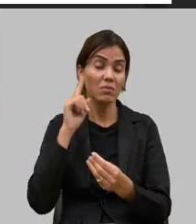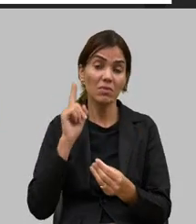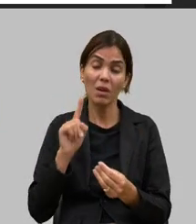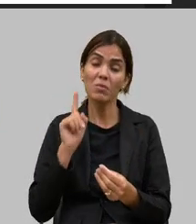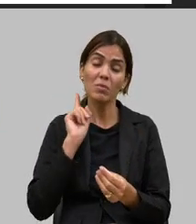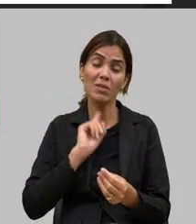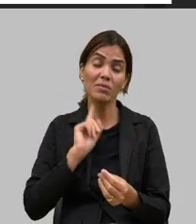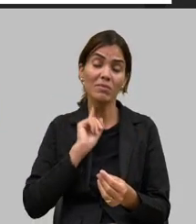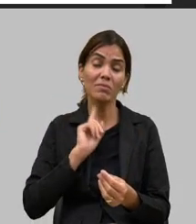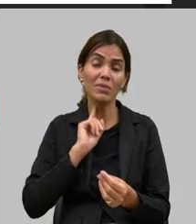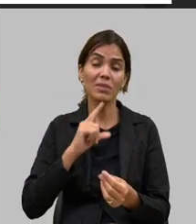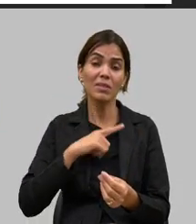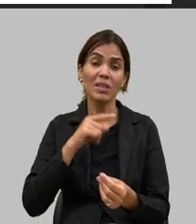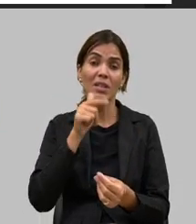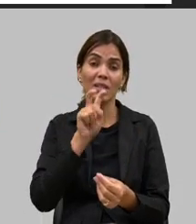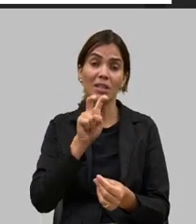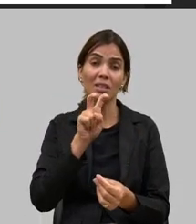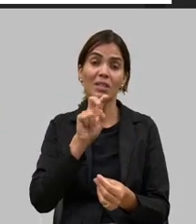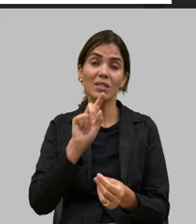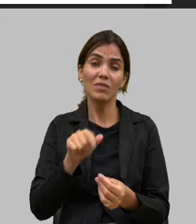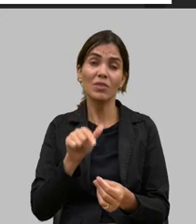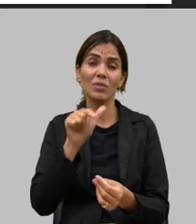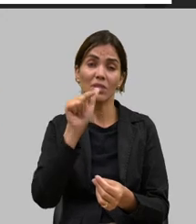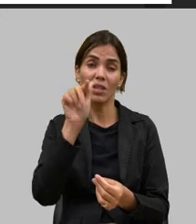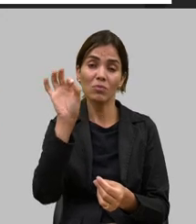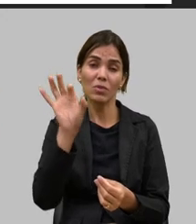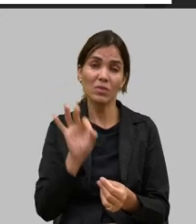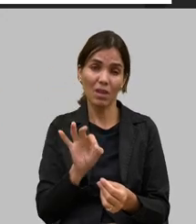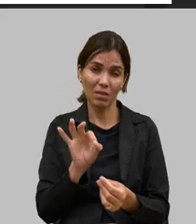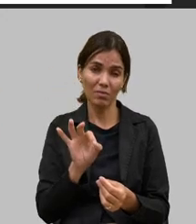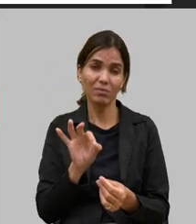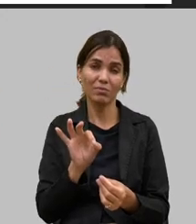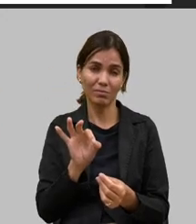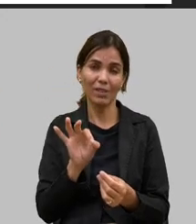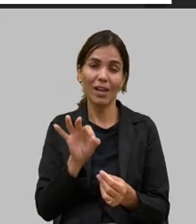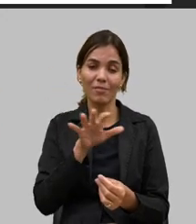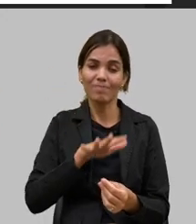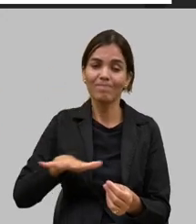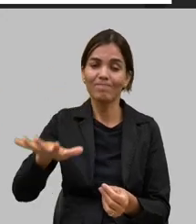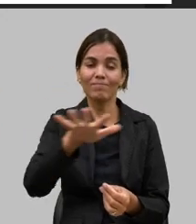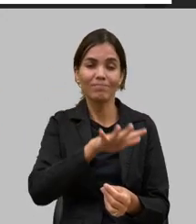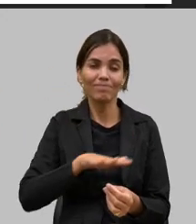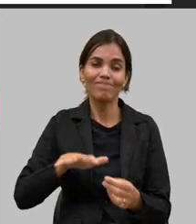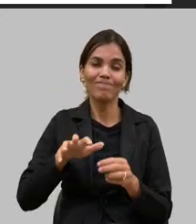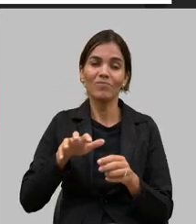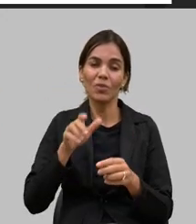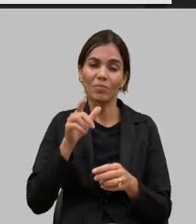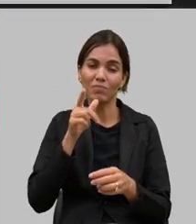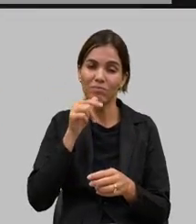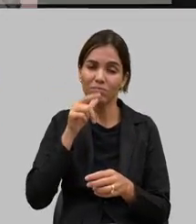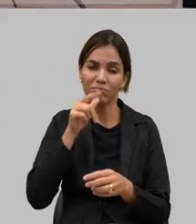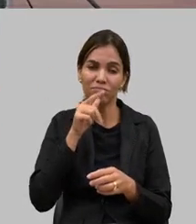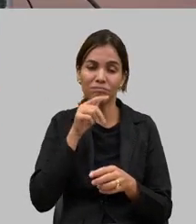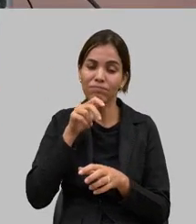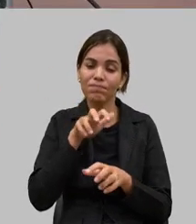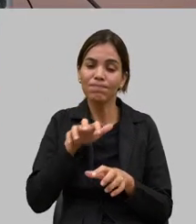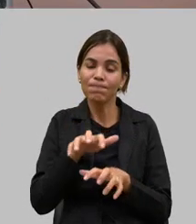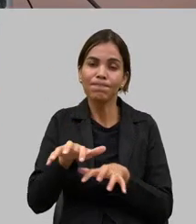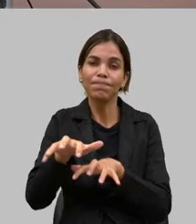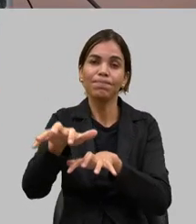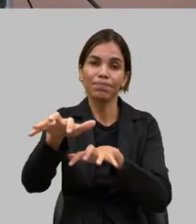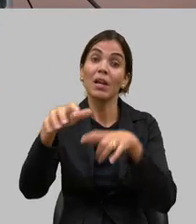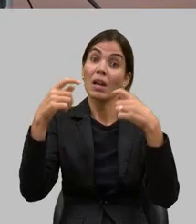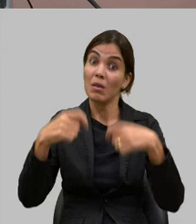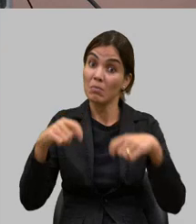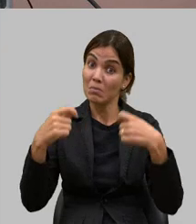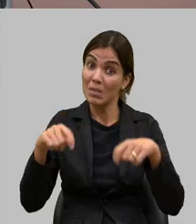% dos 48 milhões de hectares que nós temos irrigado isso é muito pouco nós temos que conseguir irrigar mais